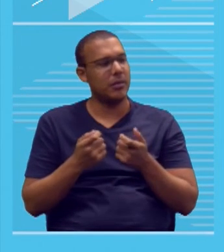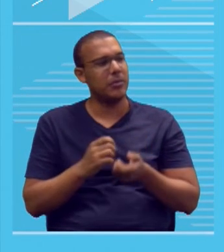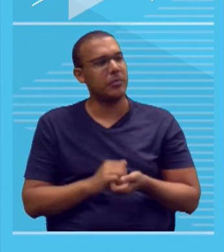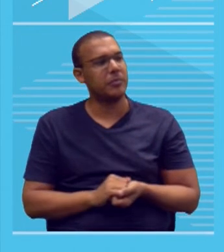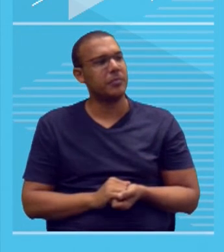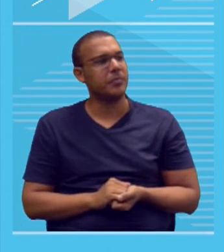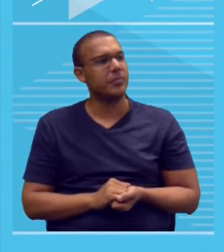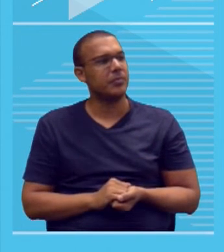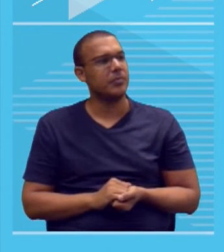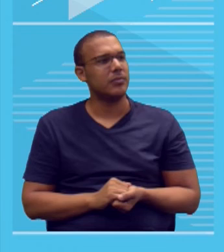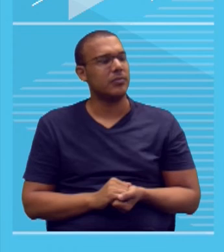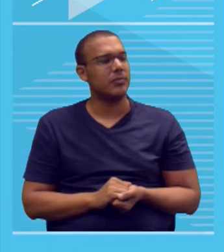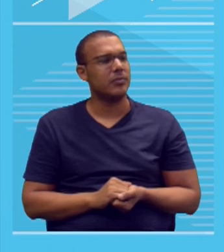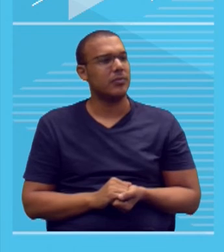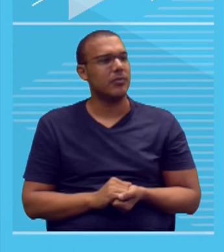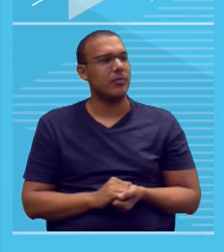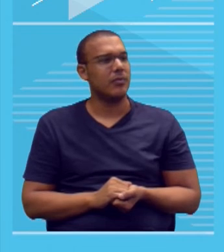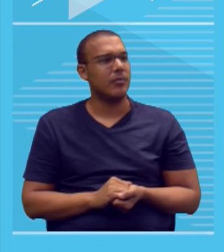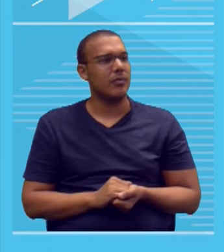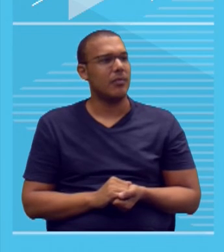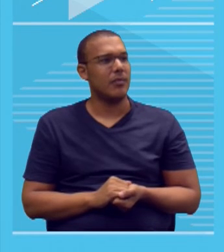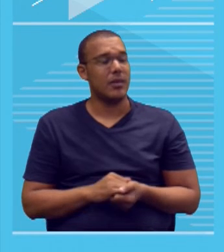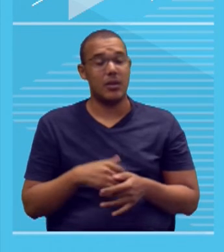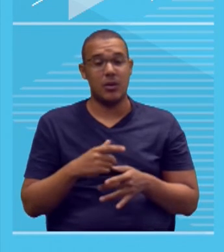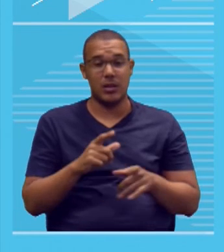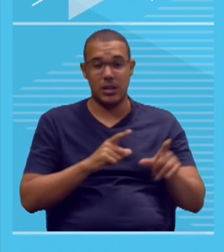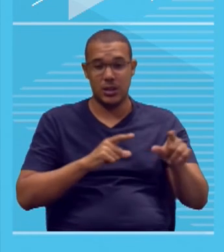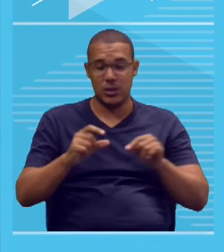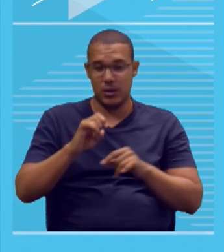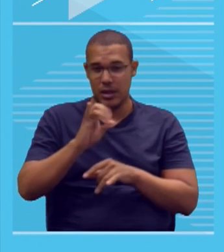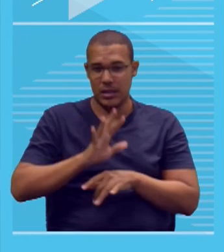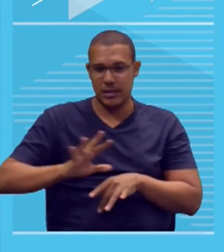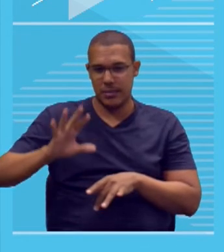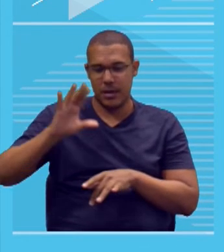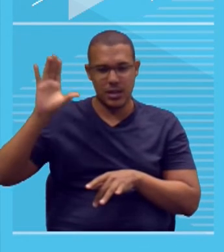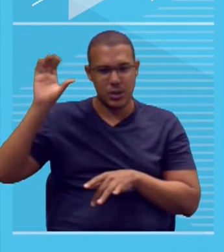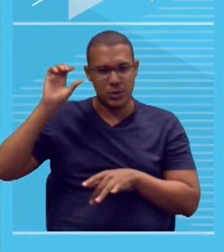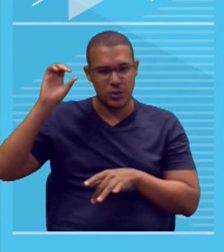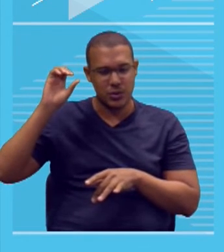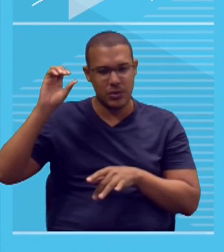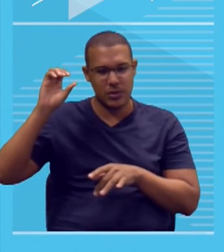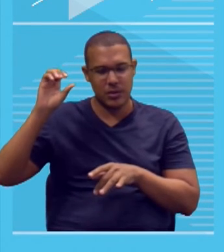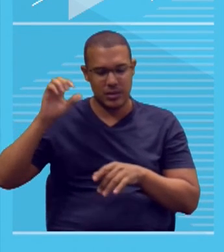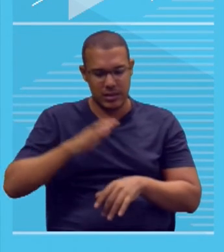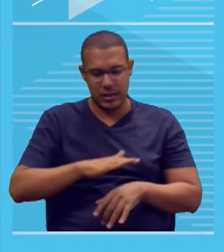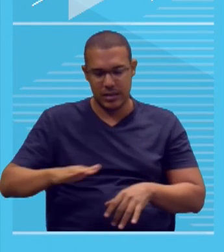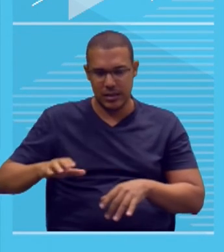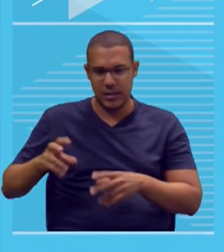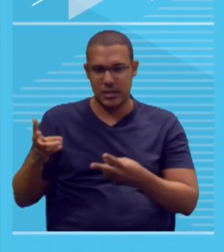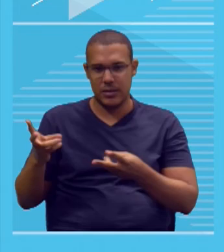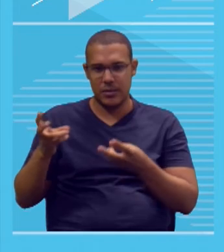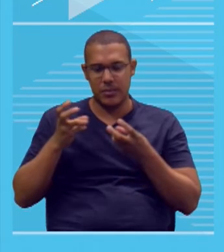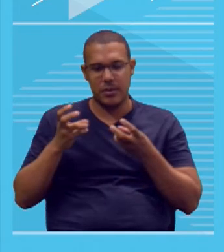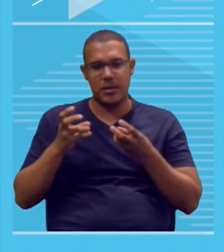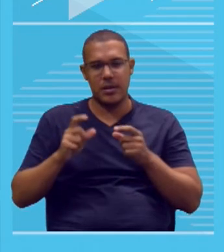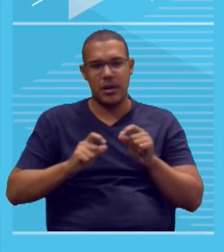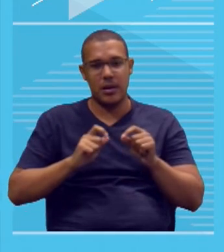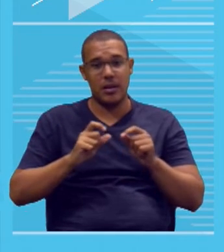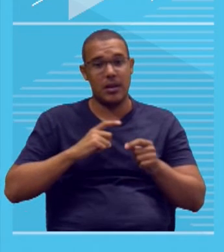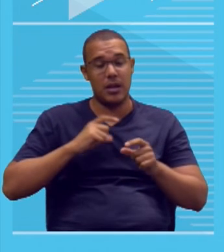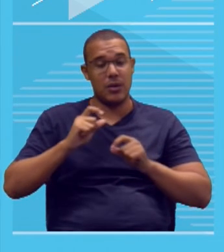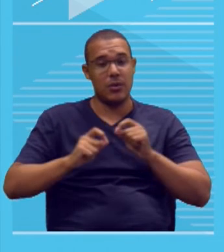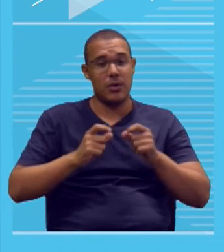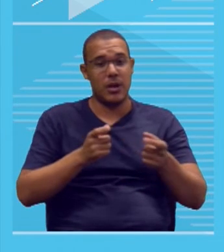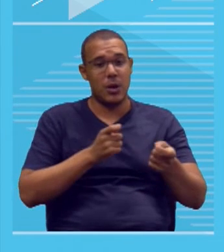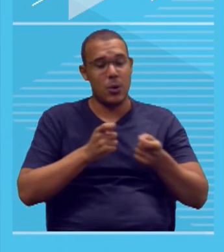ela decide selecionar as imagens e os sons que as crianças iriam vivenciar, experiências, é um controle. Ou seja,